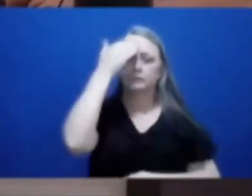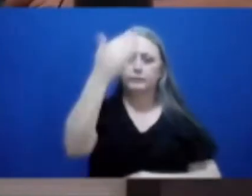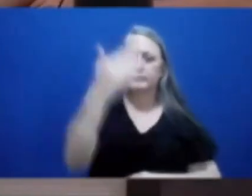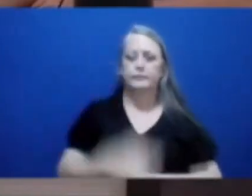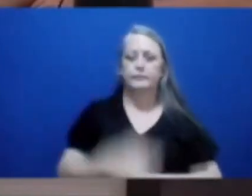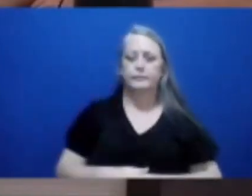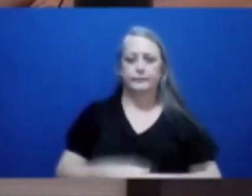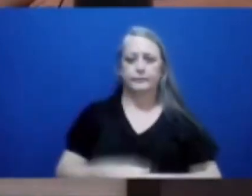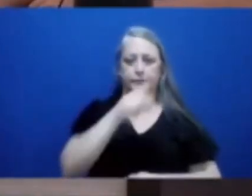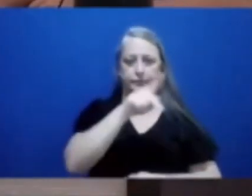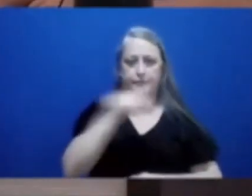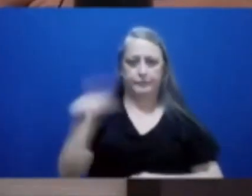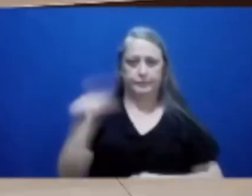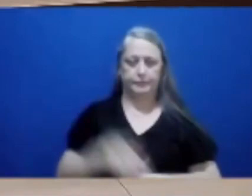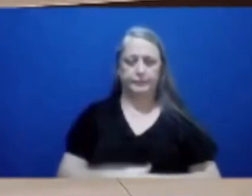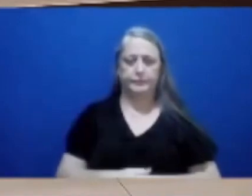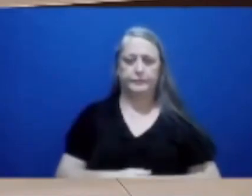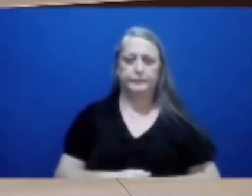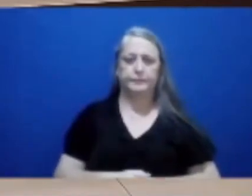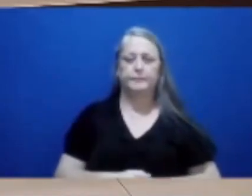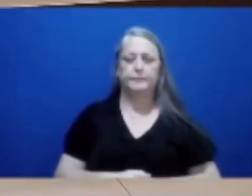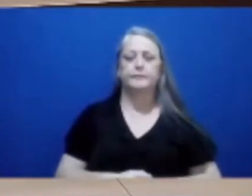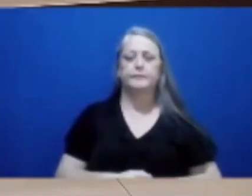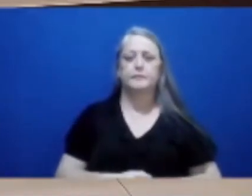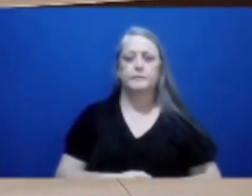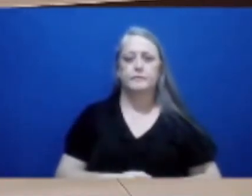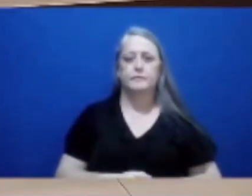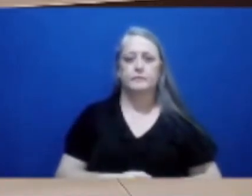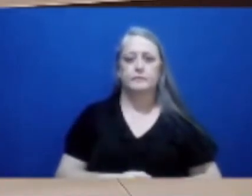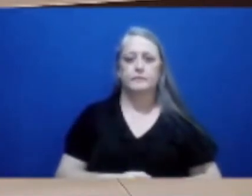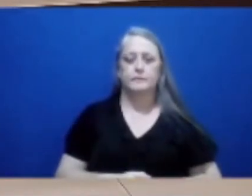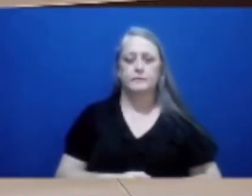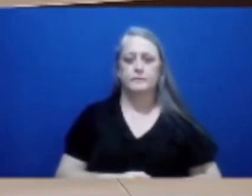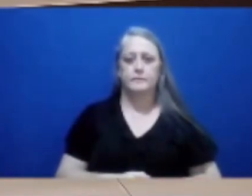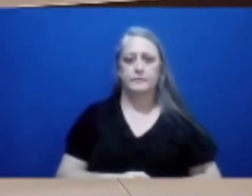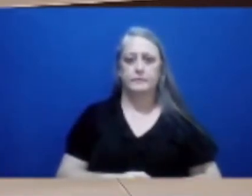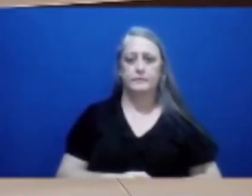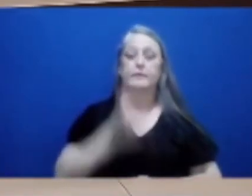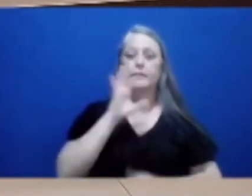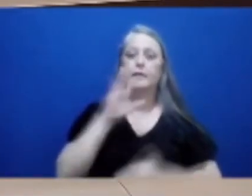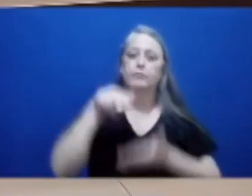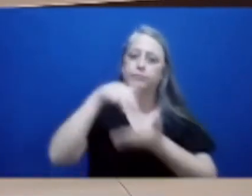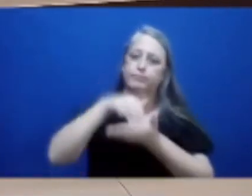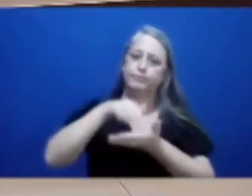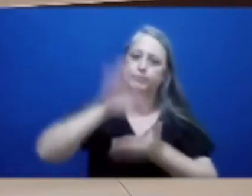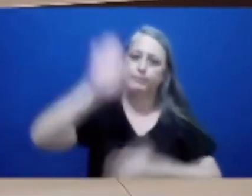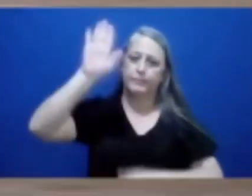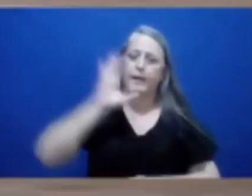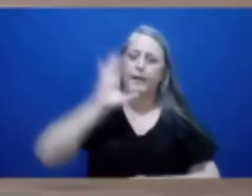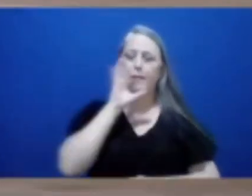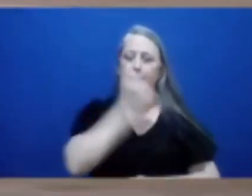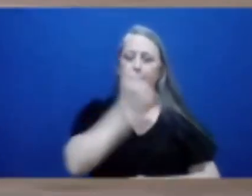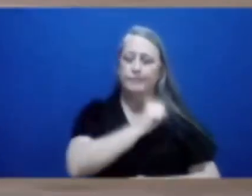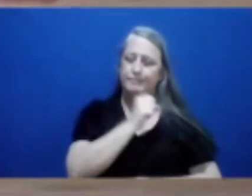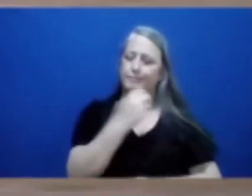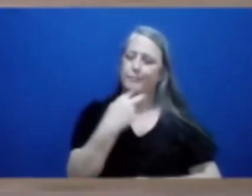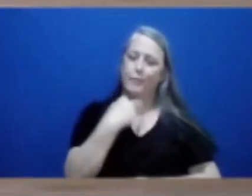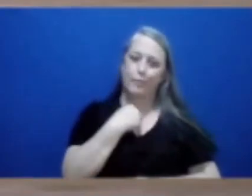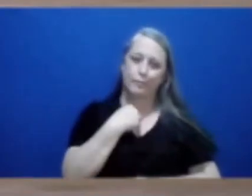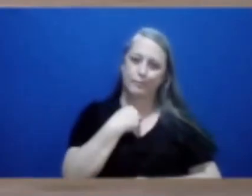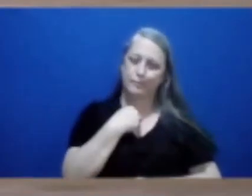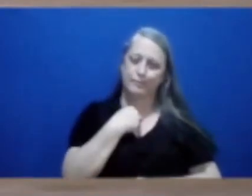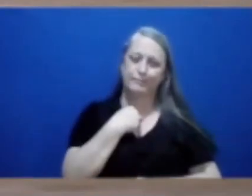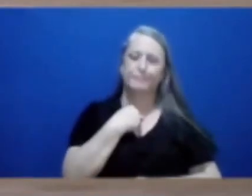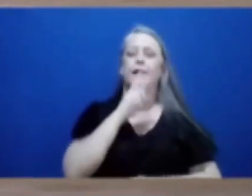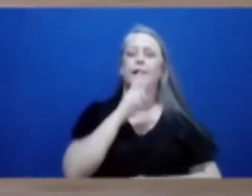Questão de ordem, senhor presidente. Ai, Deus. Rapidamente, senhor presidente, eu não posso deixar de me levantar aqui para responder